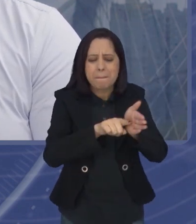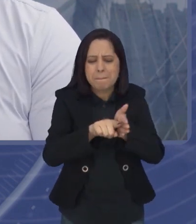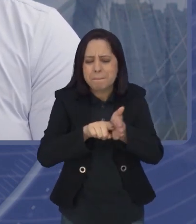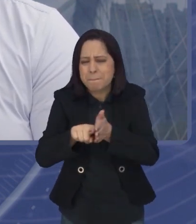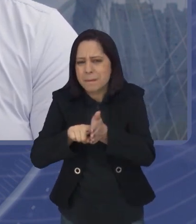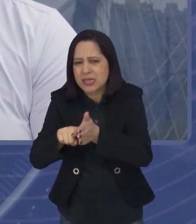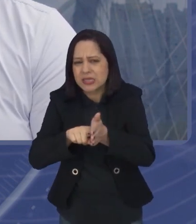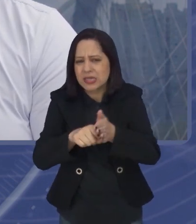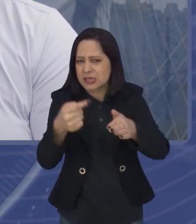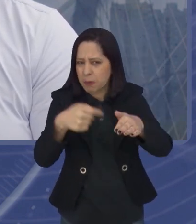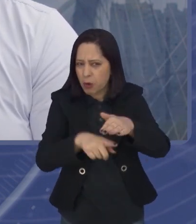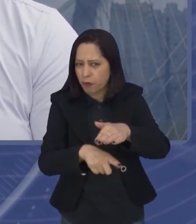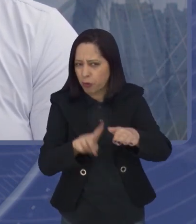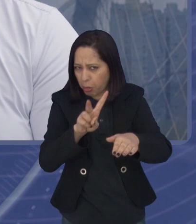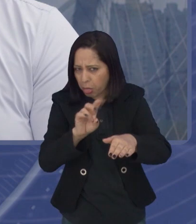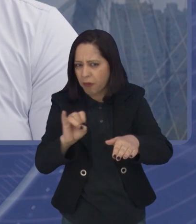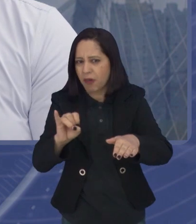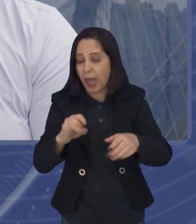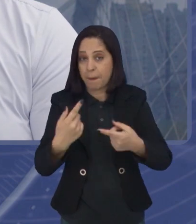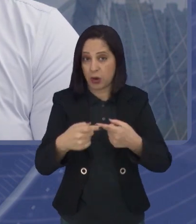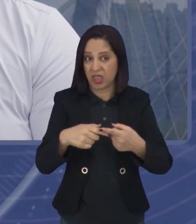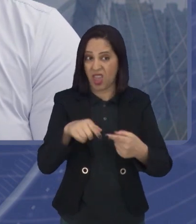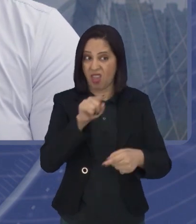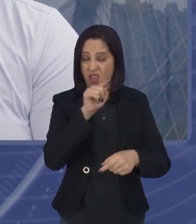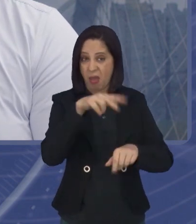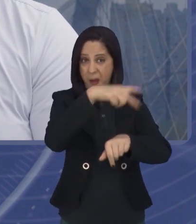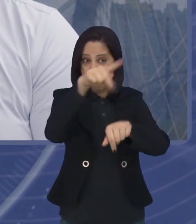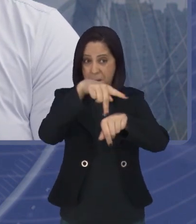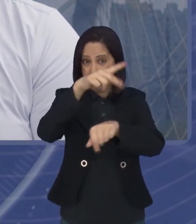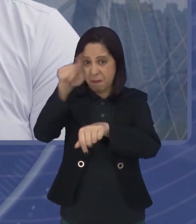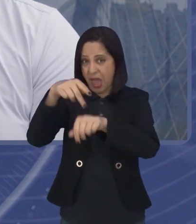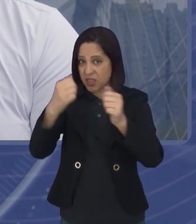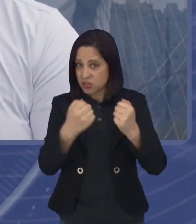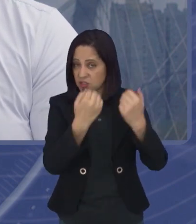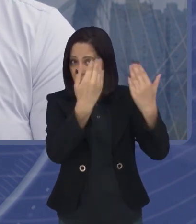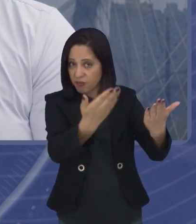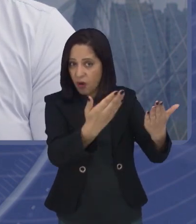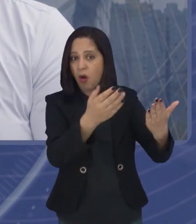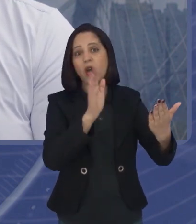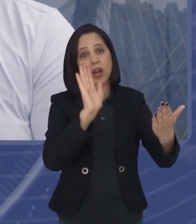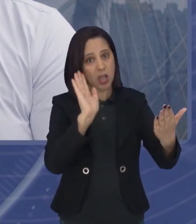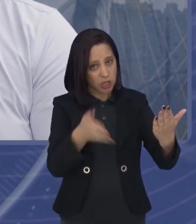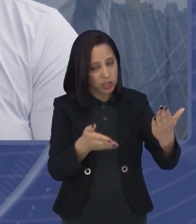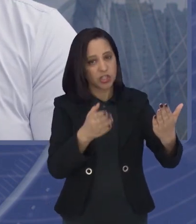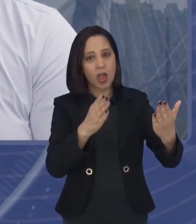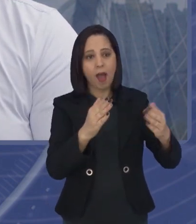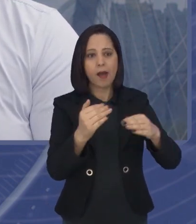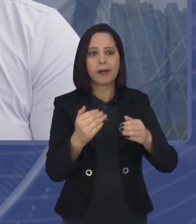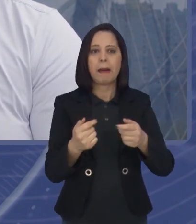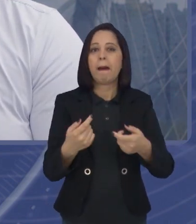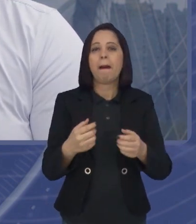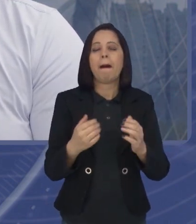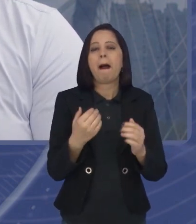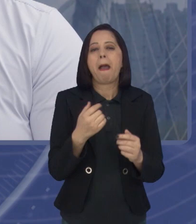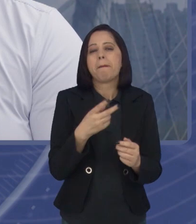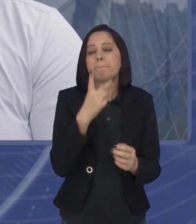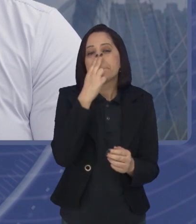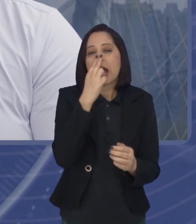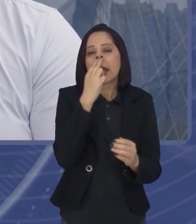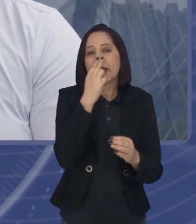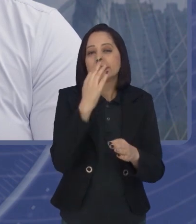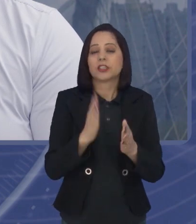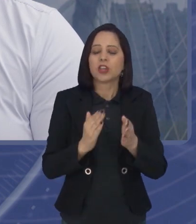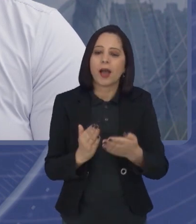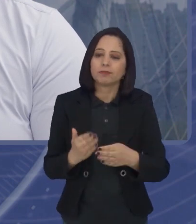relativamente recente. A gente tem países que estão mais avançados no tema, outros não. Como que você, como médico,